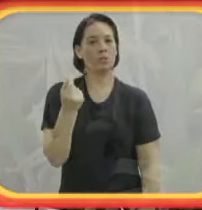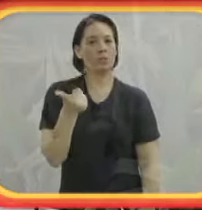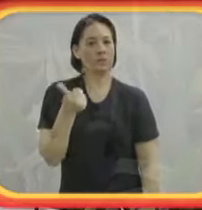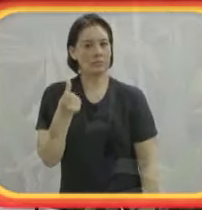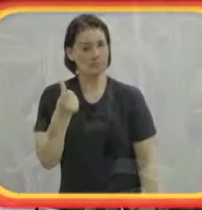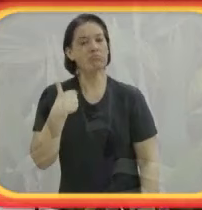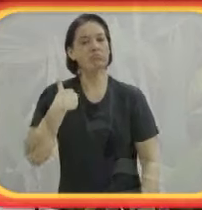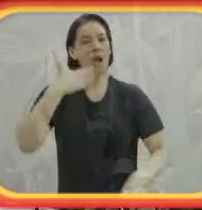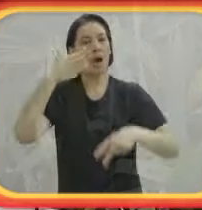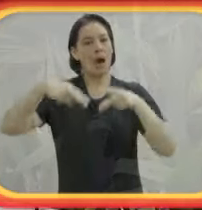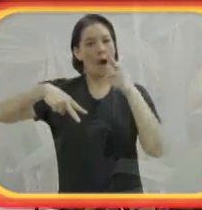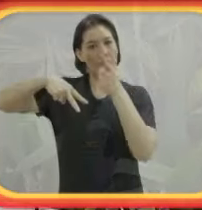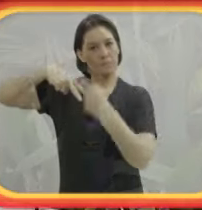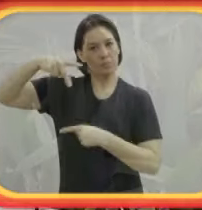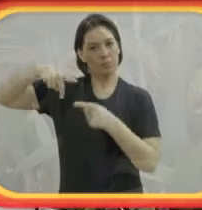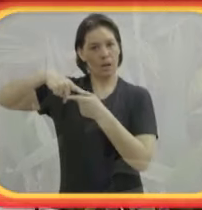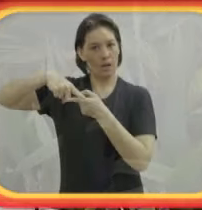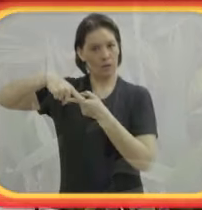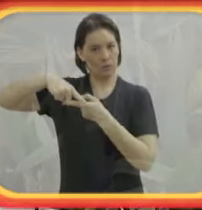voluntário quando abri as inscrições,